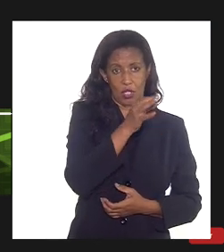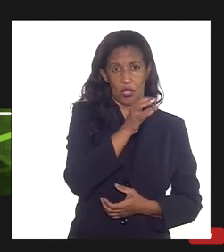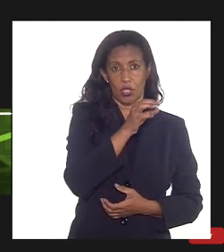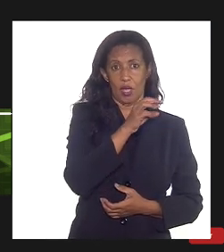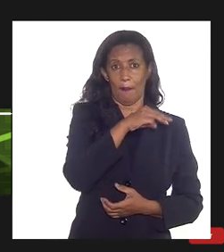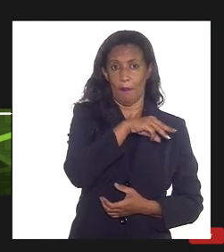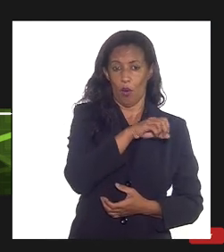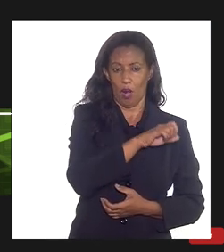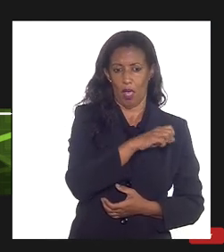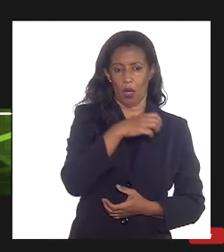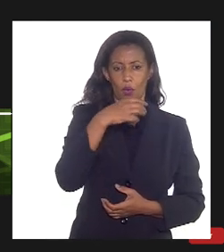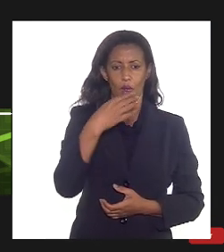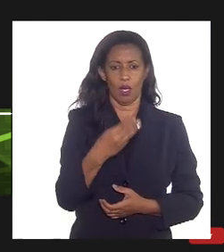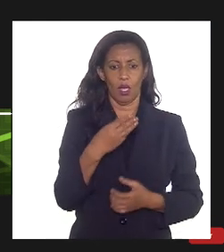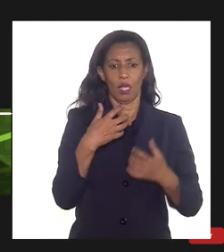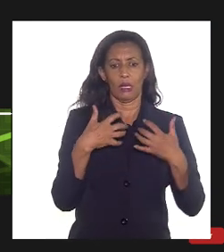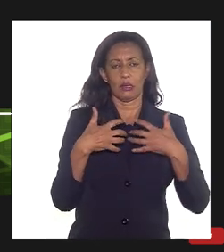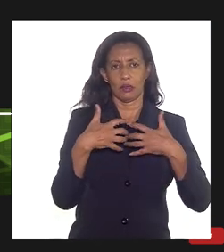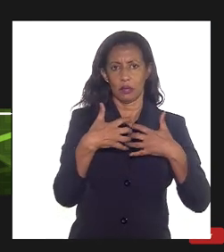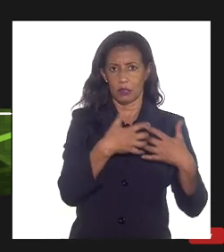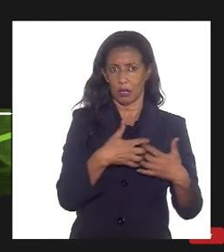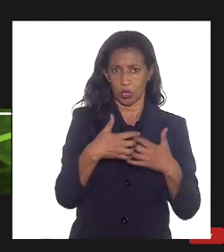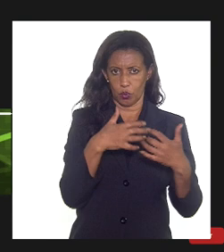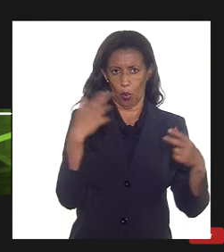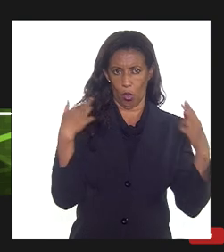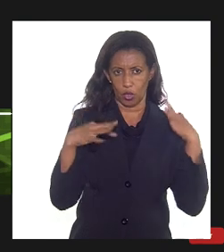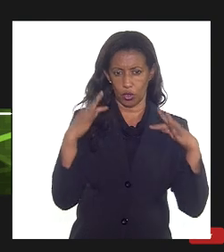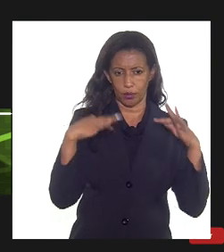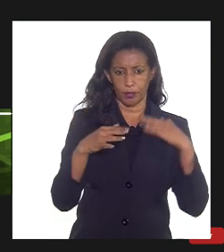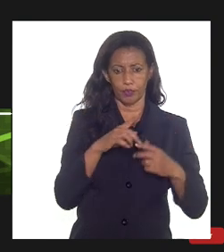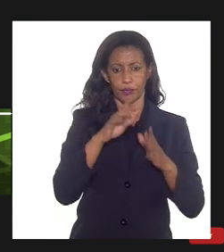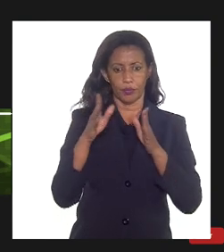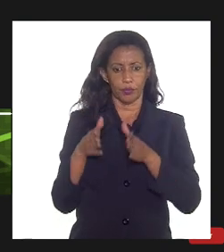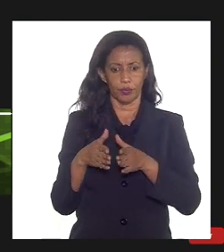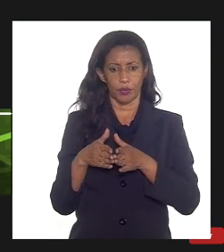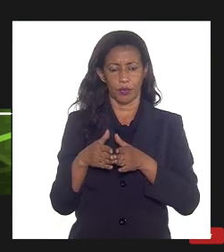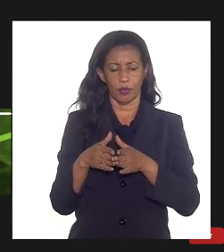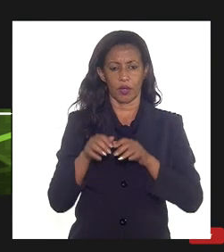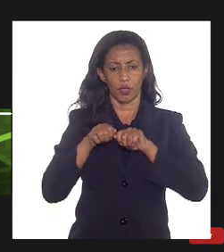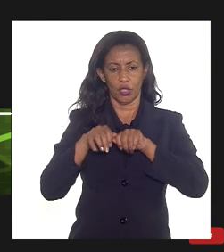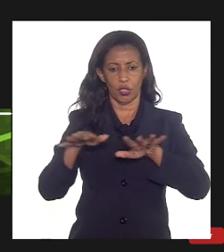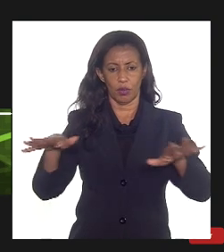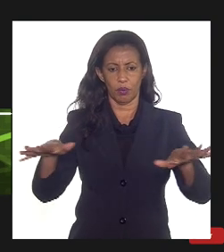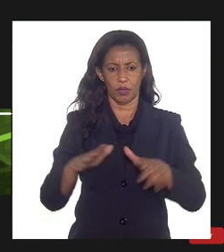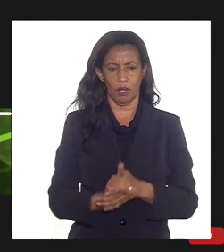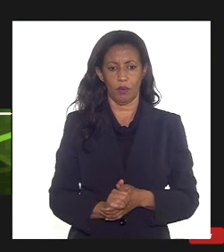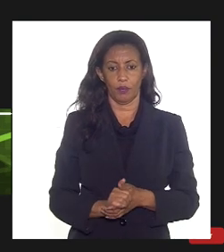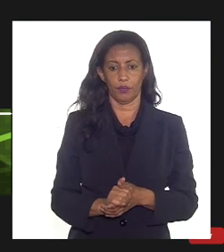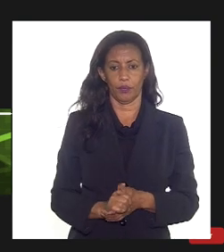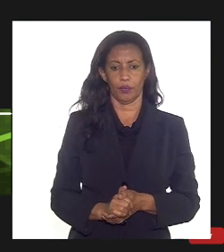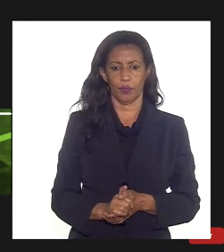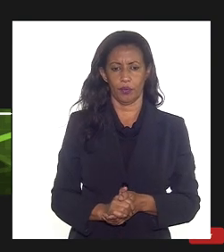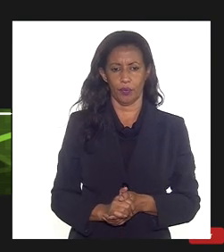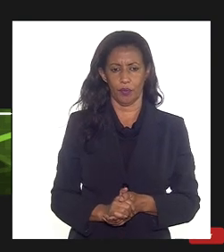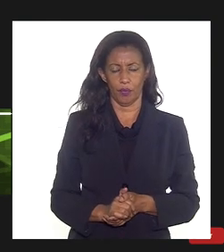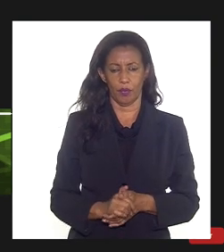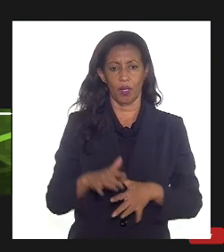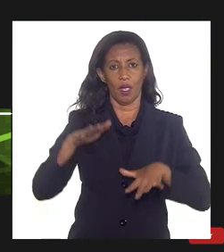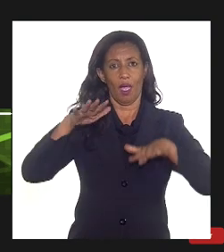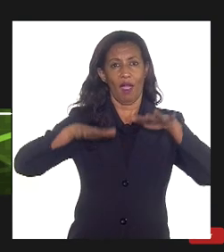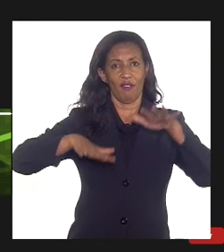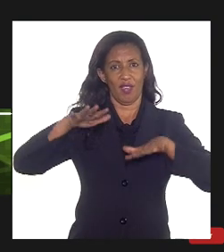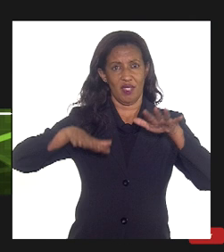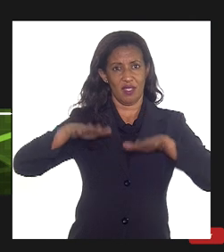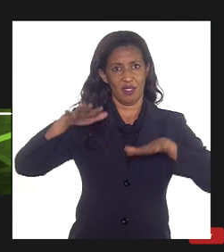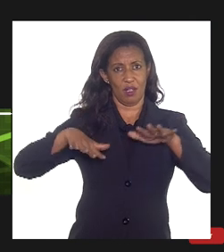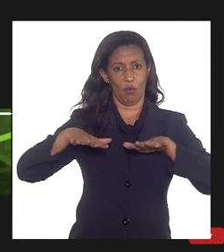transporte 17% a distribuição 24% a PIS e a COFINS e uma outra figura que também pega a variação disso no